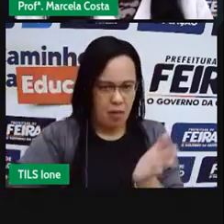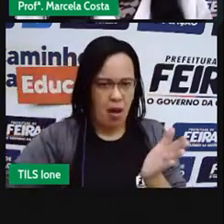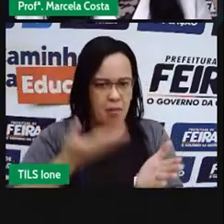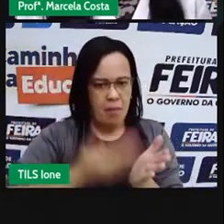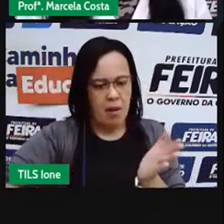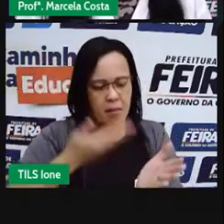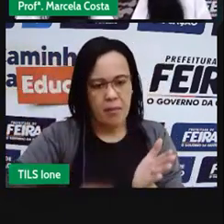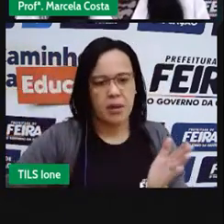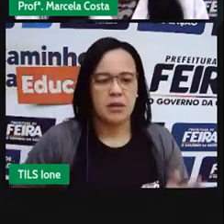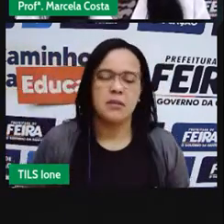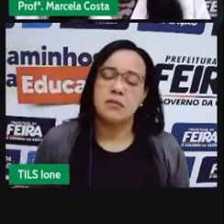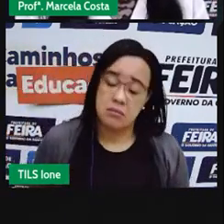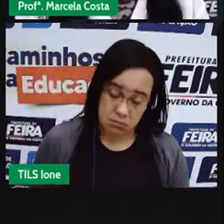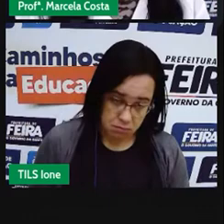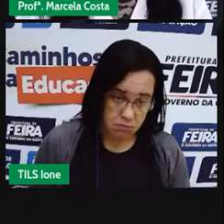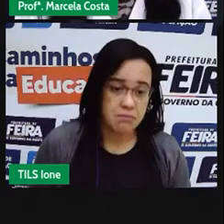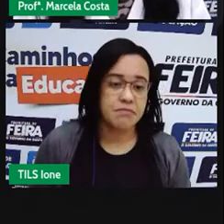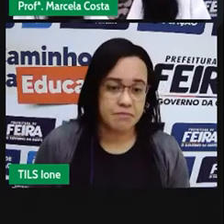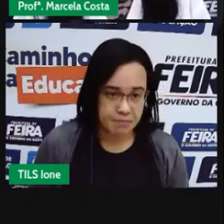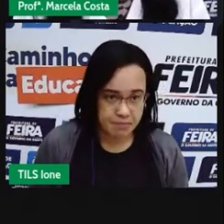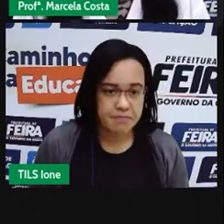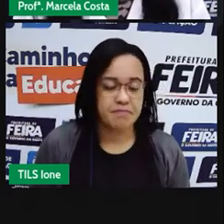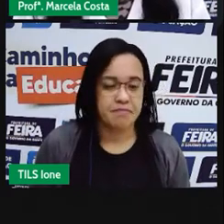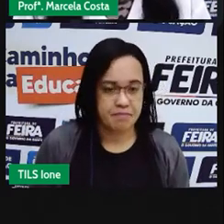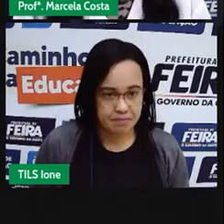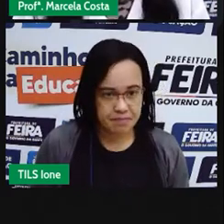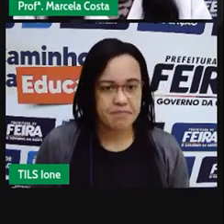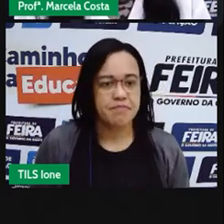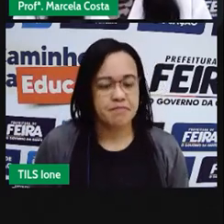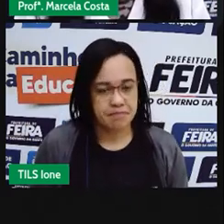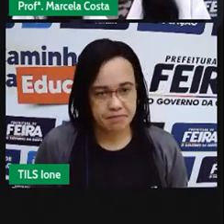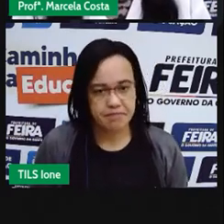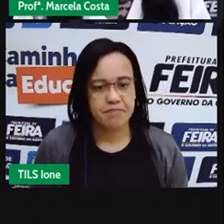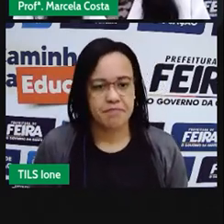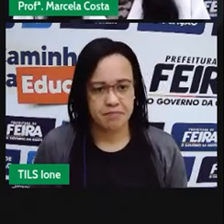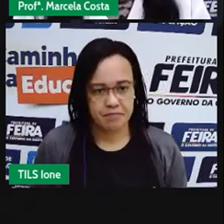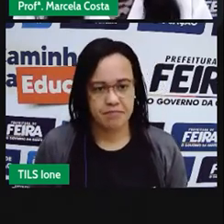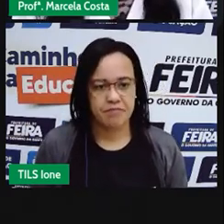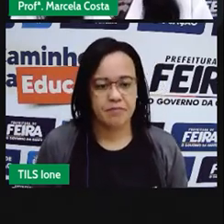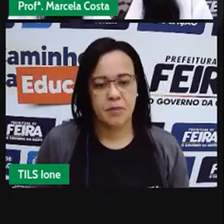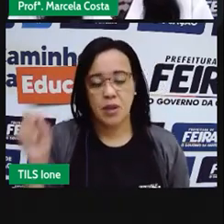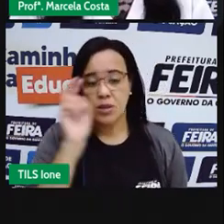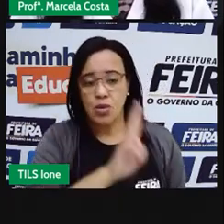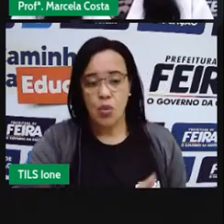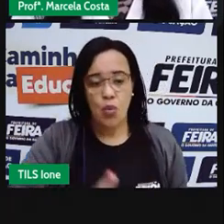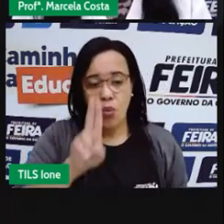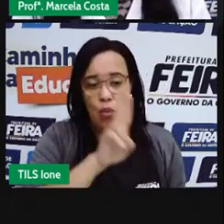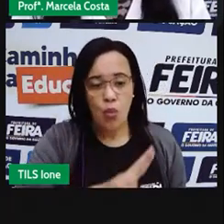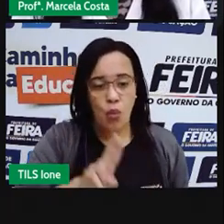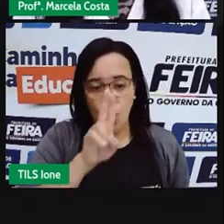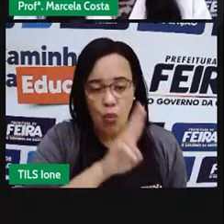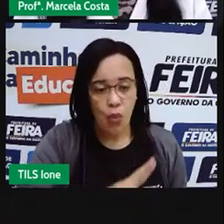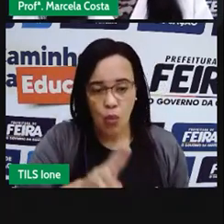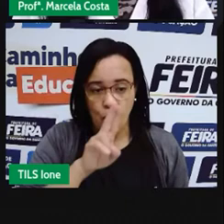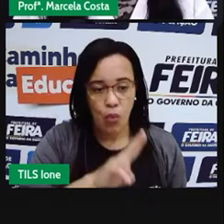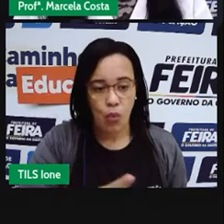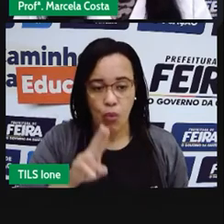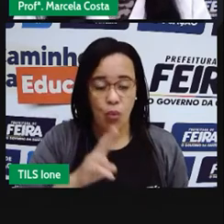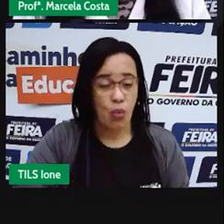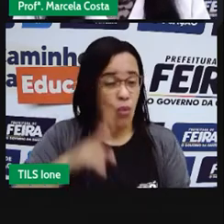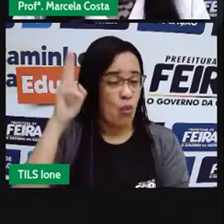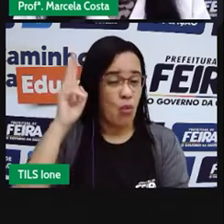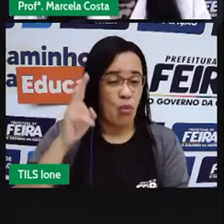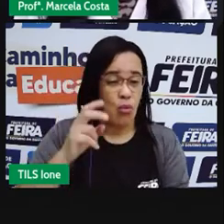se você faz uma vez, isso, você usou ali tão pouco. Mas se você sempre faz isso, se